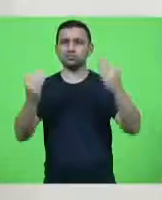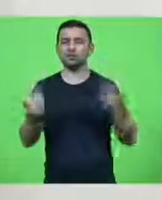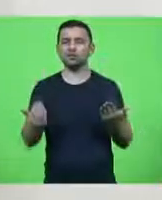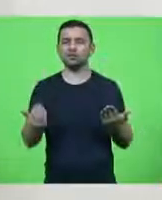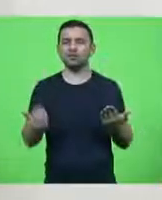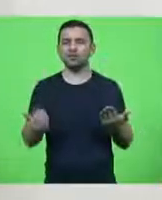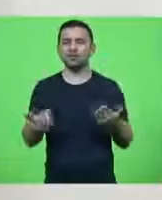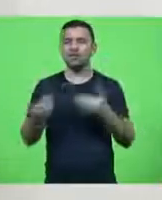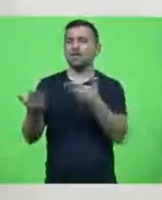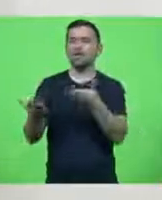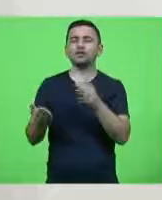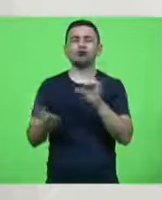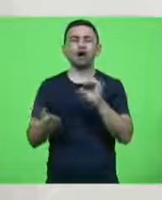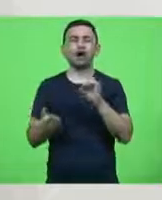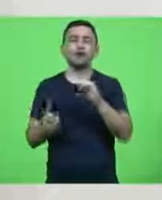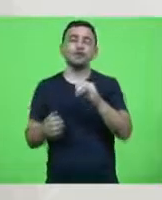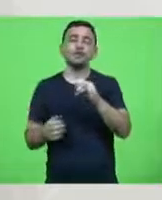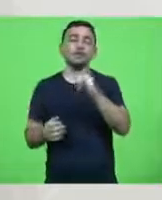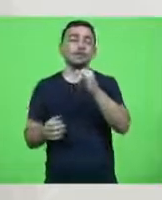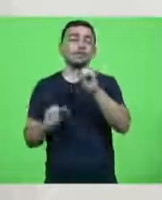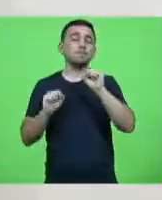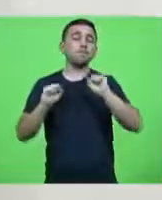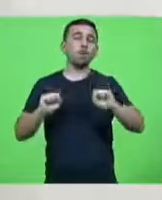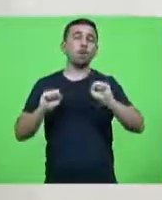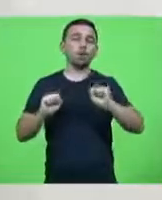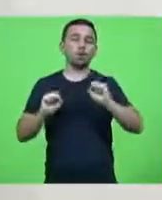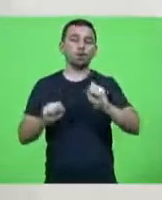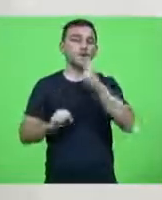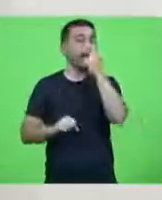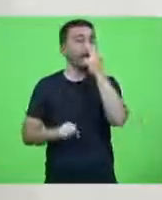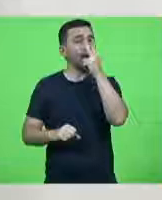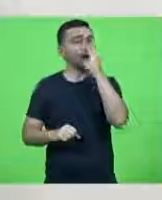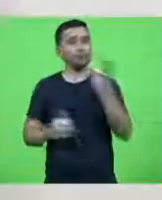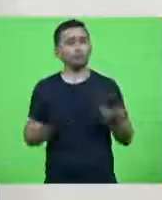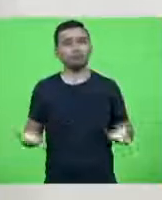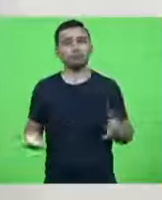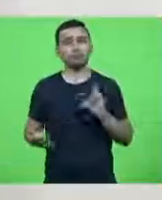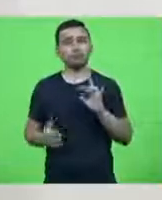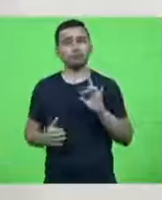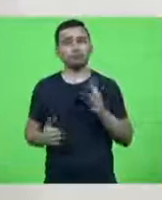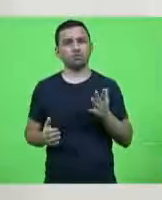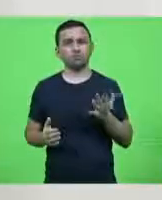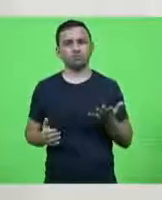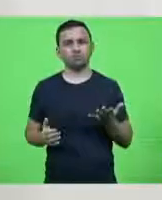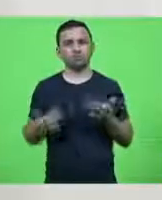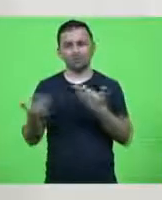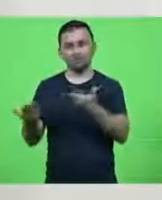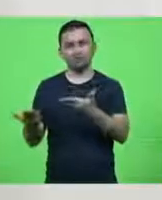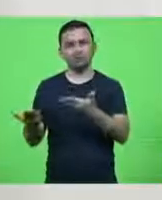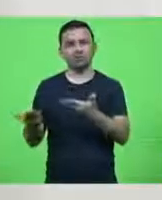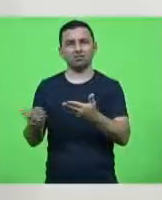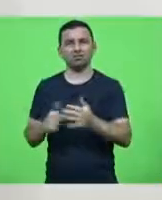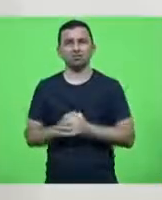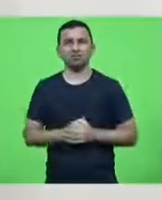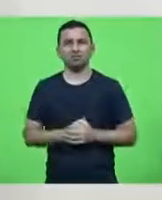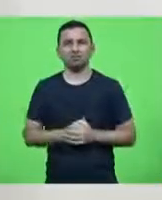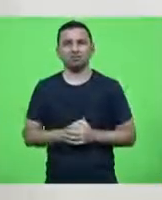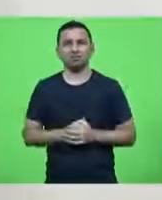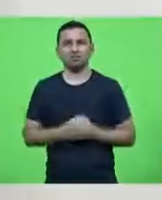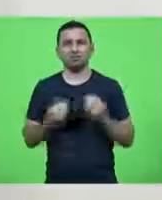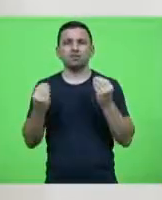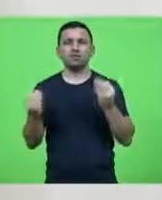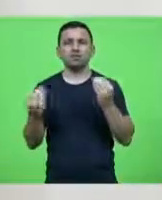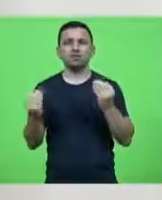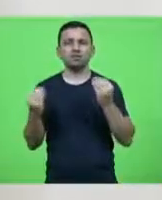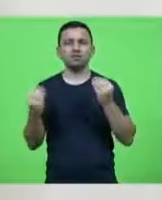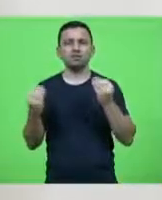é um ato de suposto ilícito por parte do presidente. Que mané, que